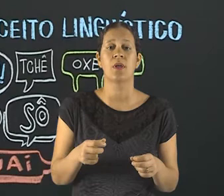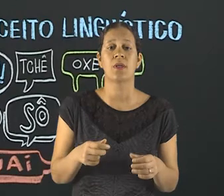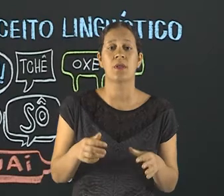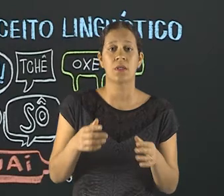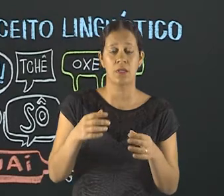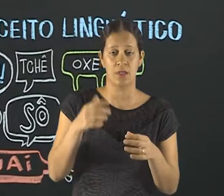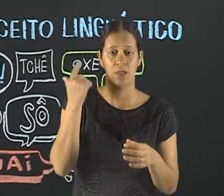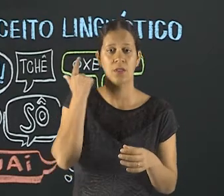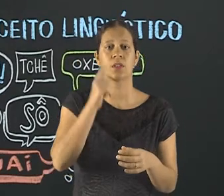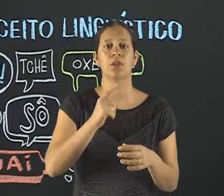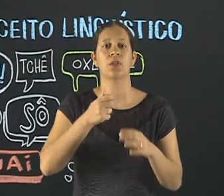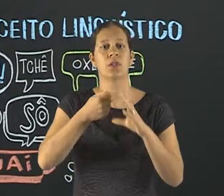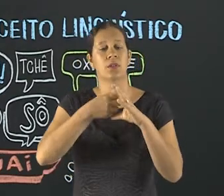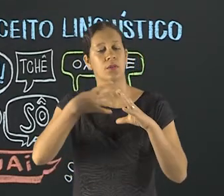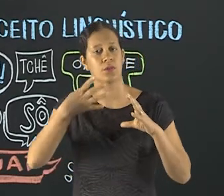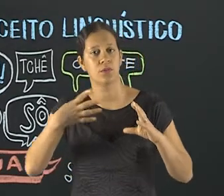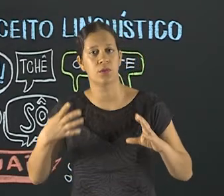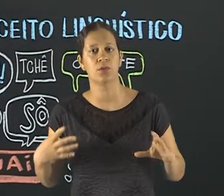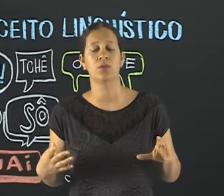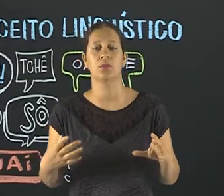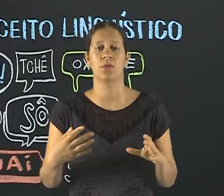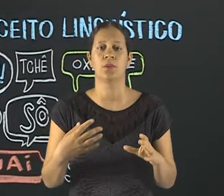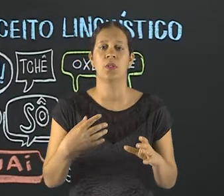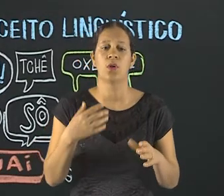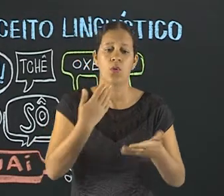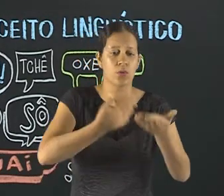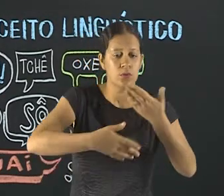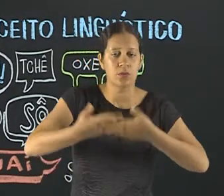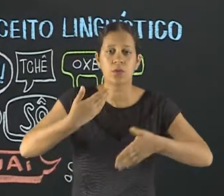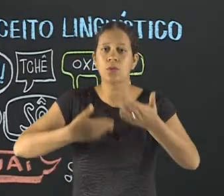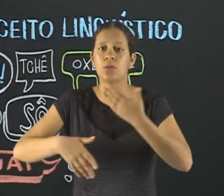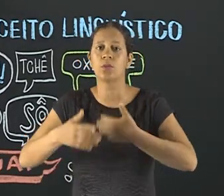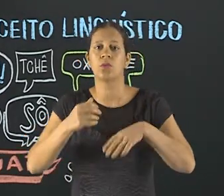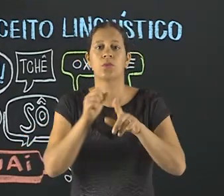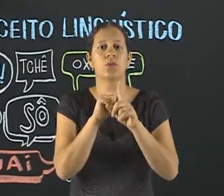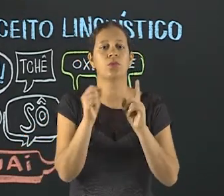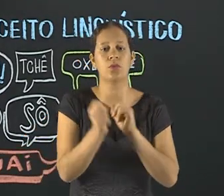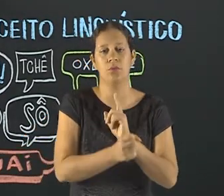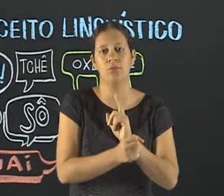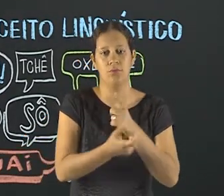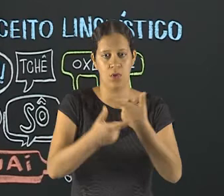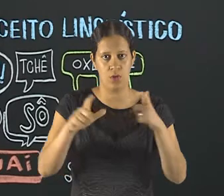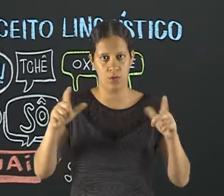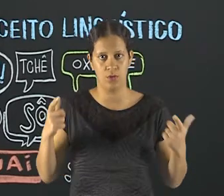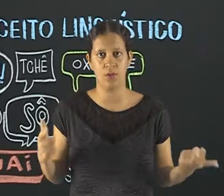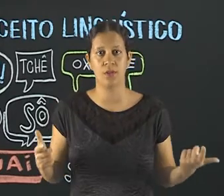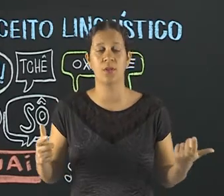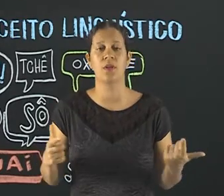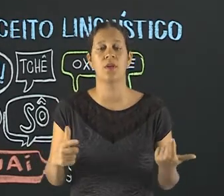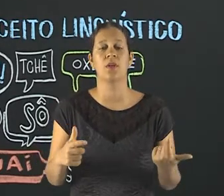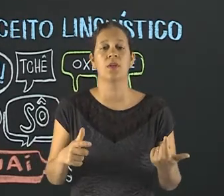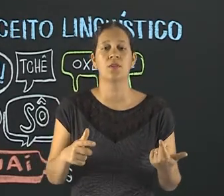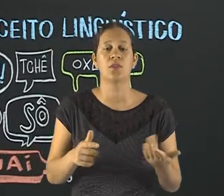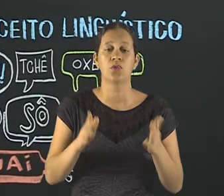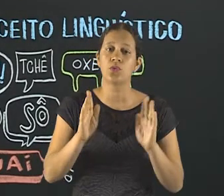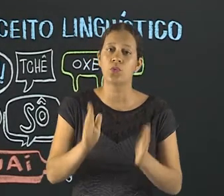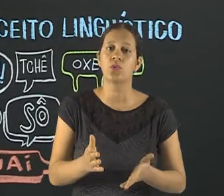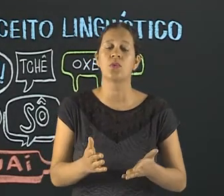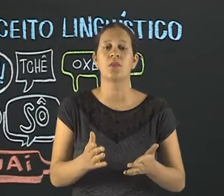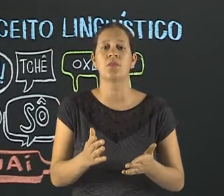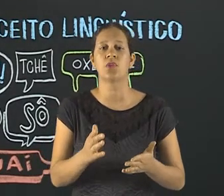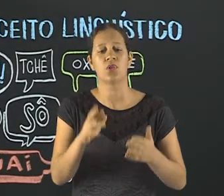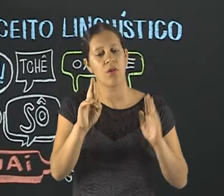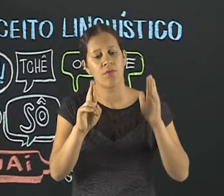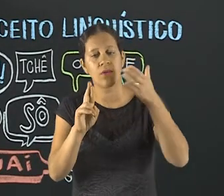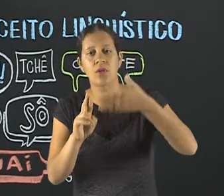o dialeto, ele ganha essa característica, ele parte do indivíduo, vai sendo compartilhado por uma sociedade, por um grupo muito maior. O socioleto já se